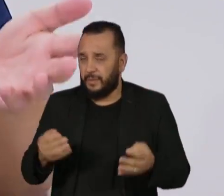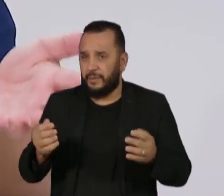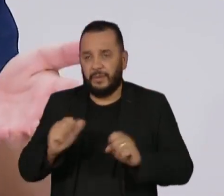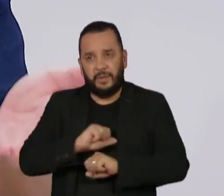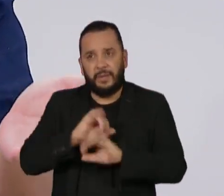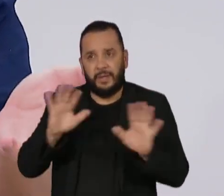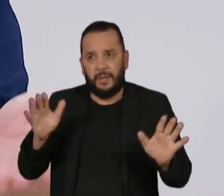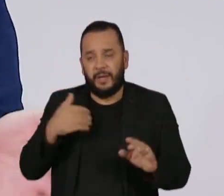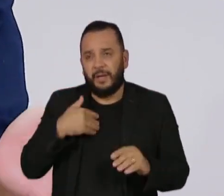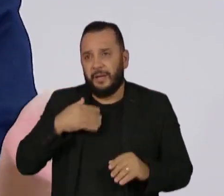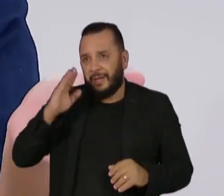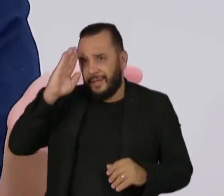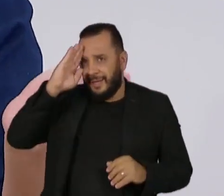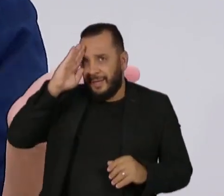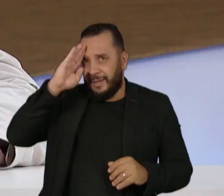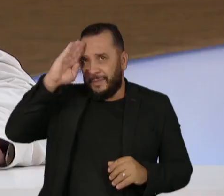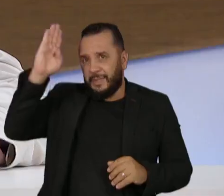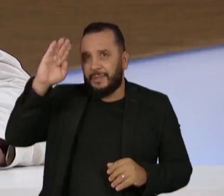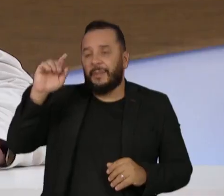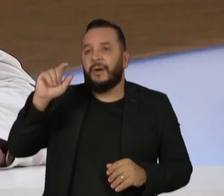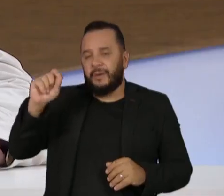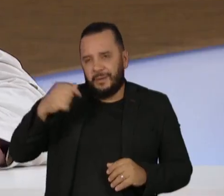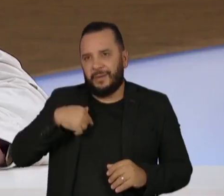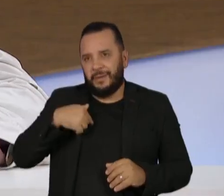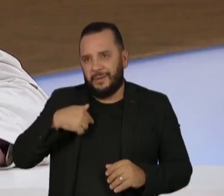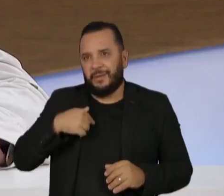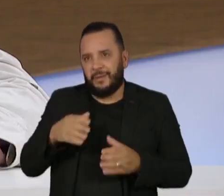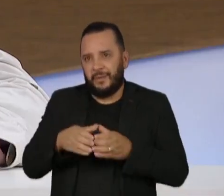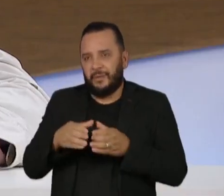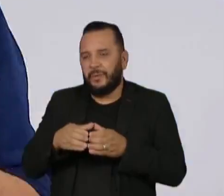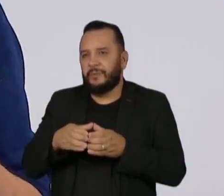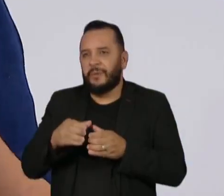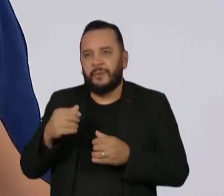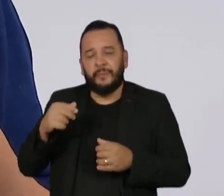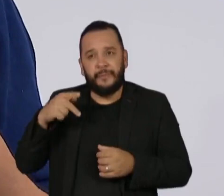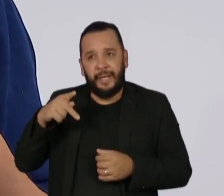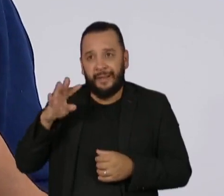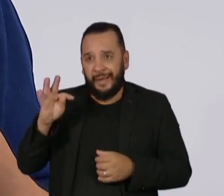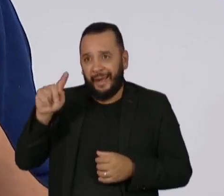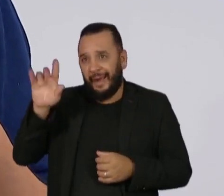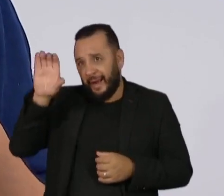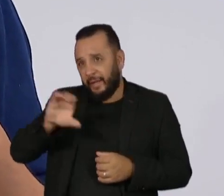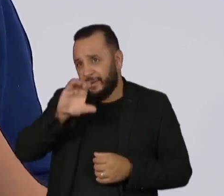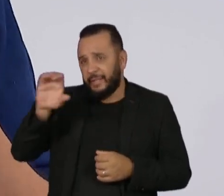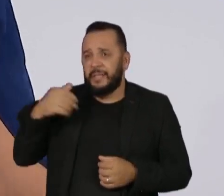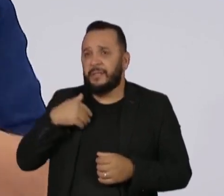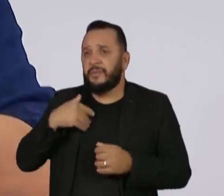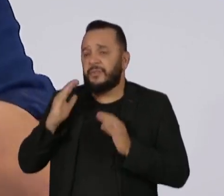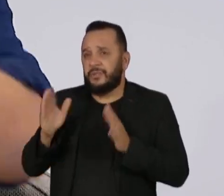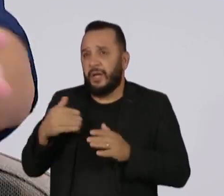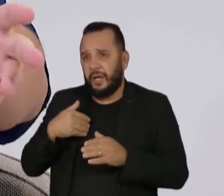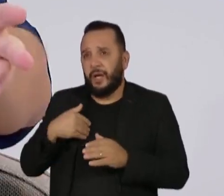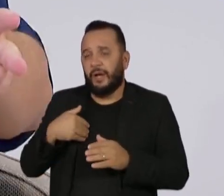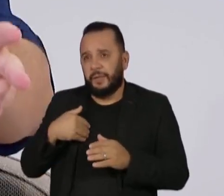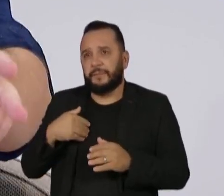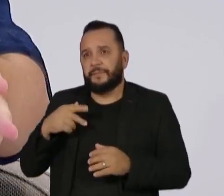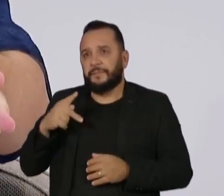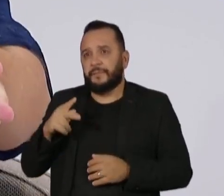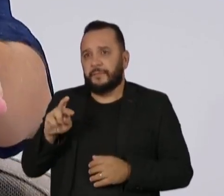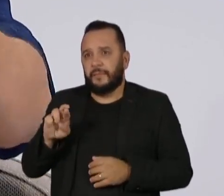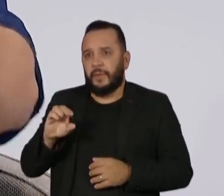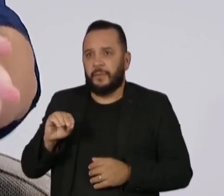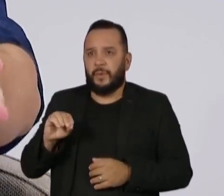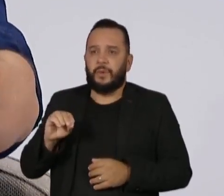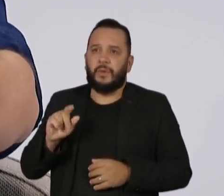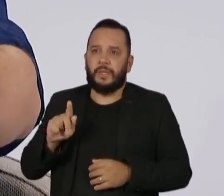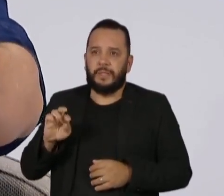principal origem do PT é o catolicismo progressista, o pessoal da Teologia da Libertação. Eu conversei com um cara que foi muito importante na